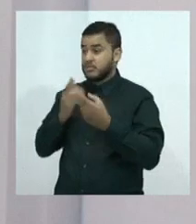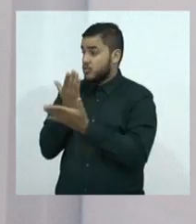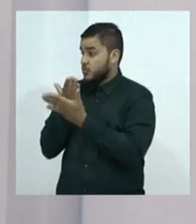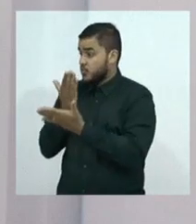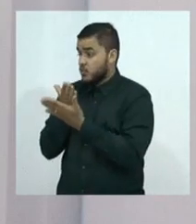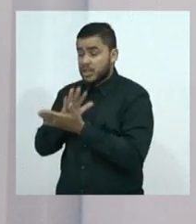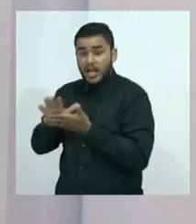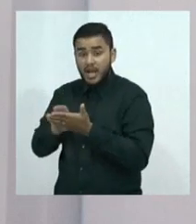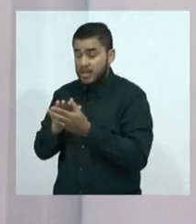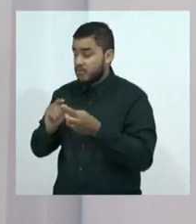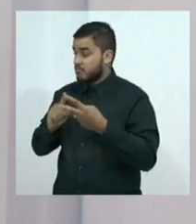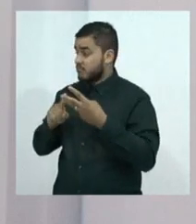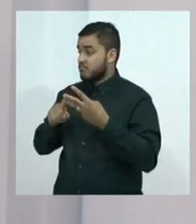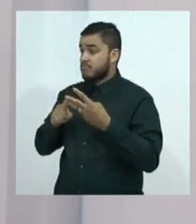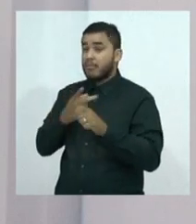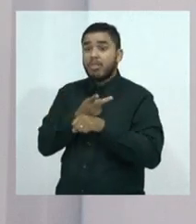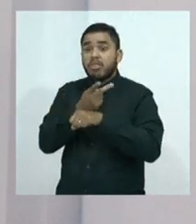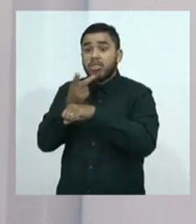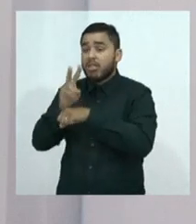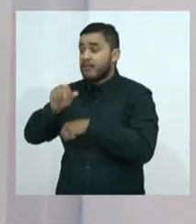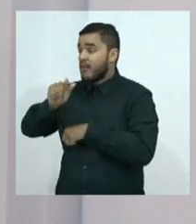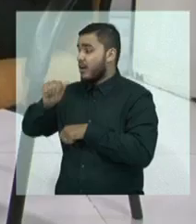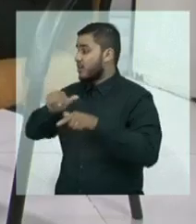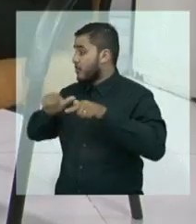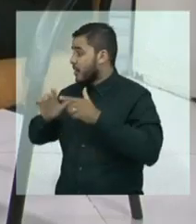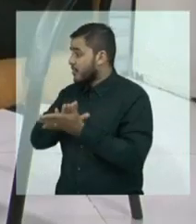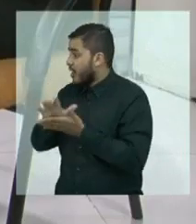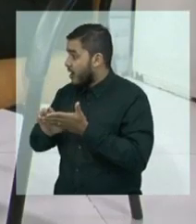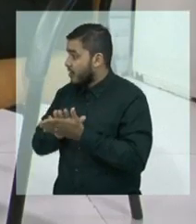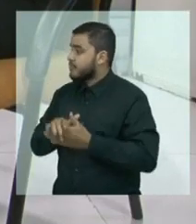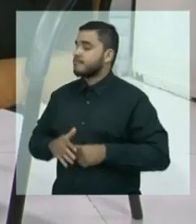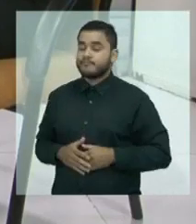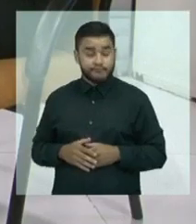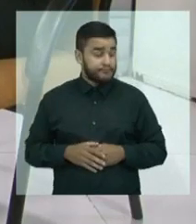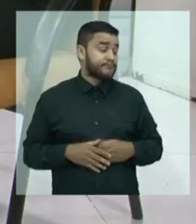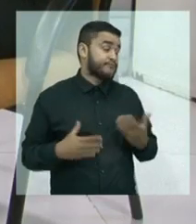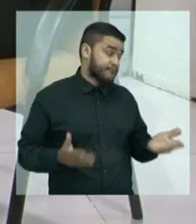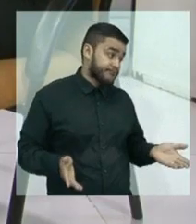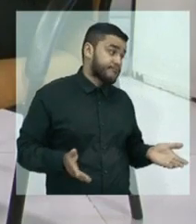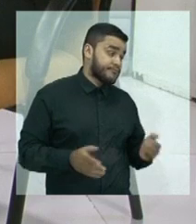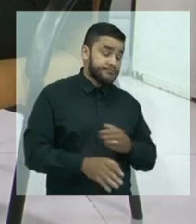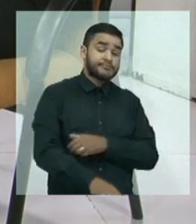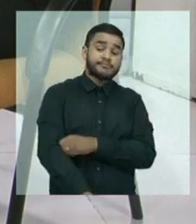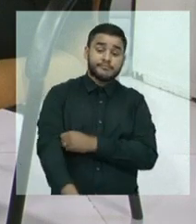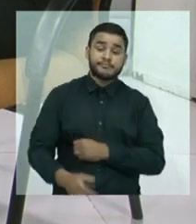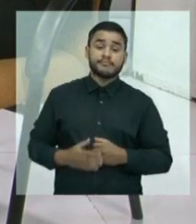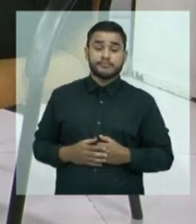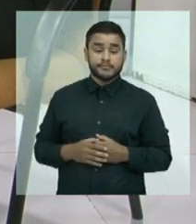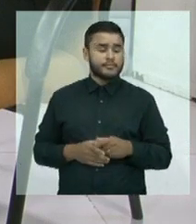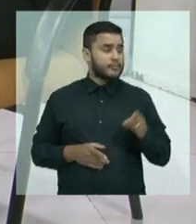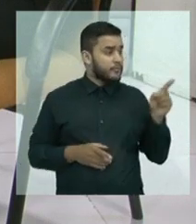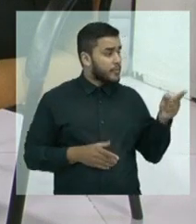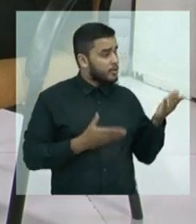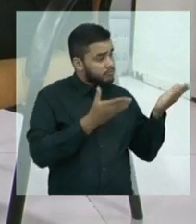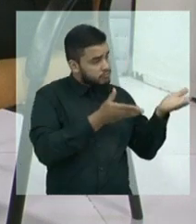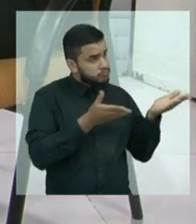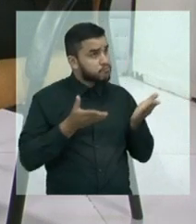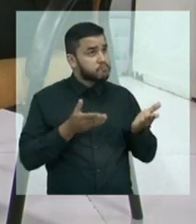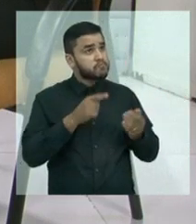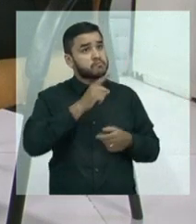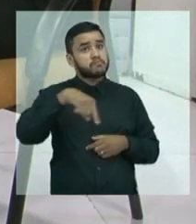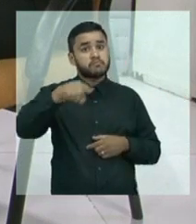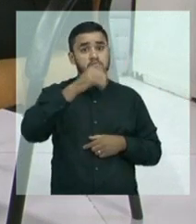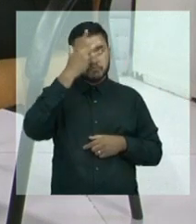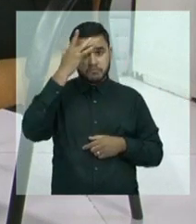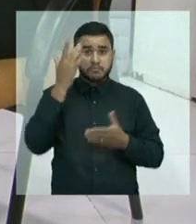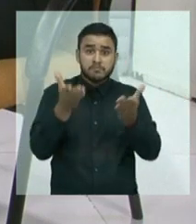pelo crime, né? Infelizmente. Exatamente. Bom, nós estamos nos aproximando do final do programa. Gostaria, então, a senhora convidasse as pessoas para participar